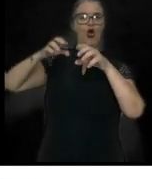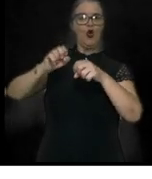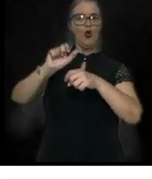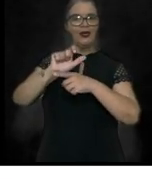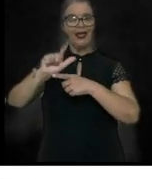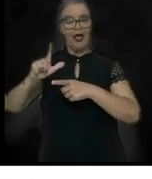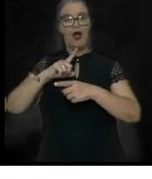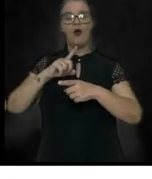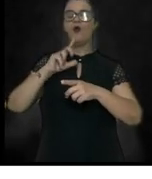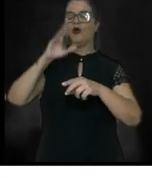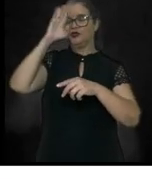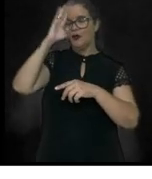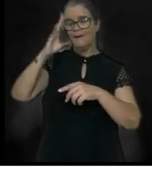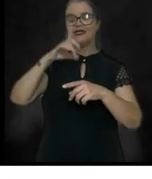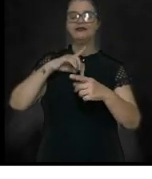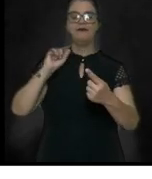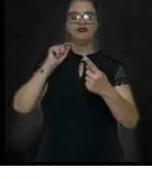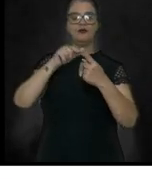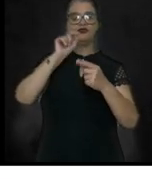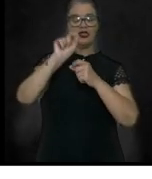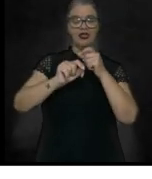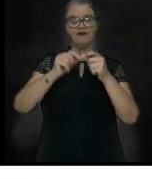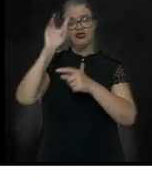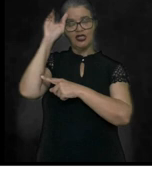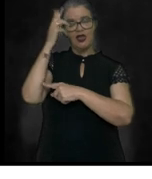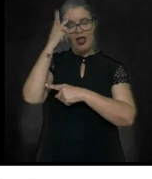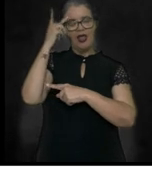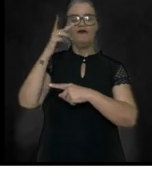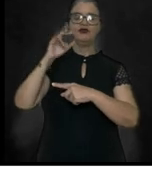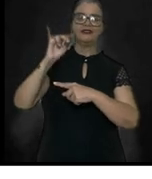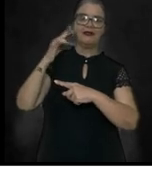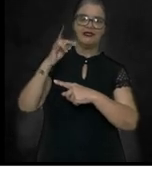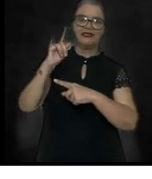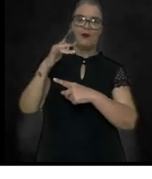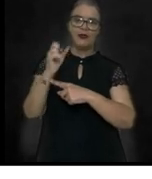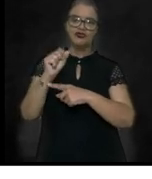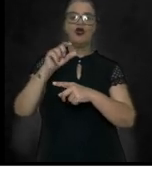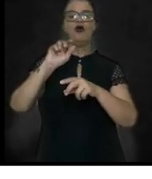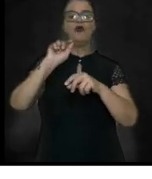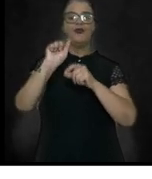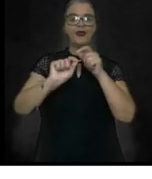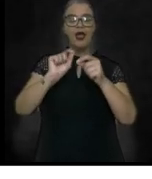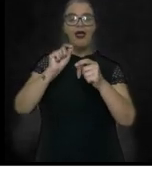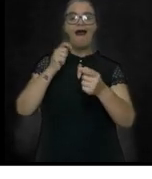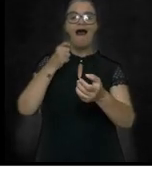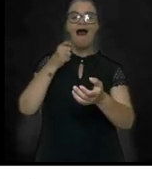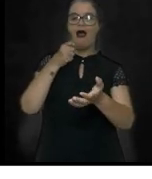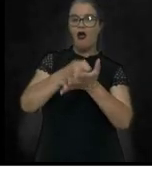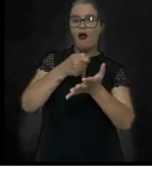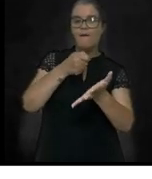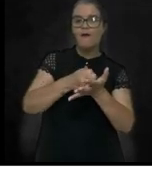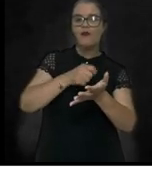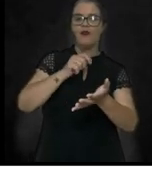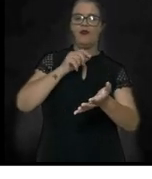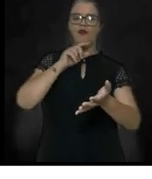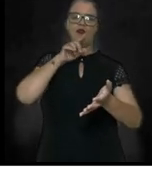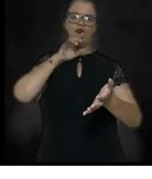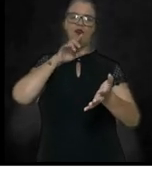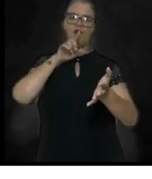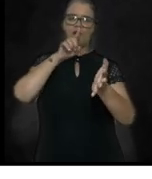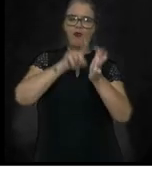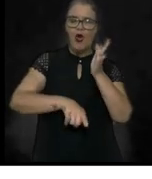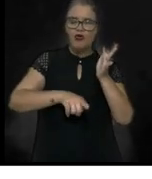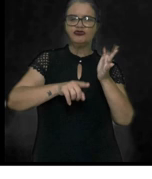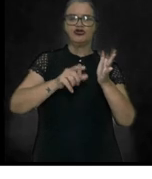revoltas emancipacionistas foram a cobrança elevada de impostos de Portugal sobre o Brasil, o